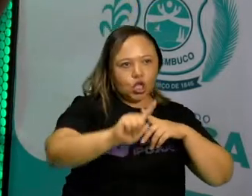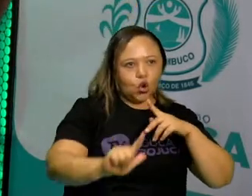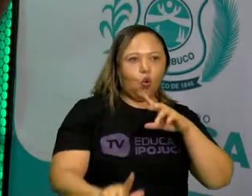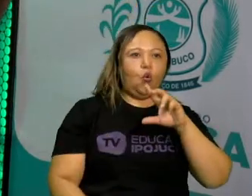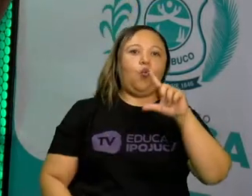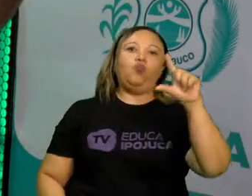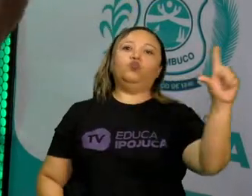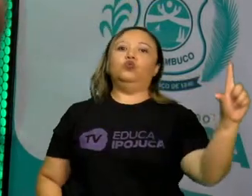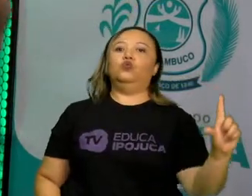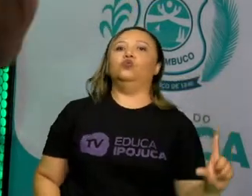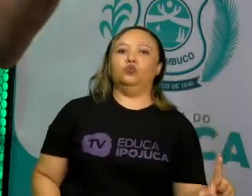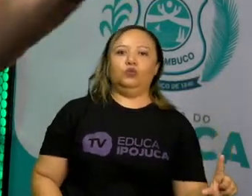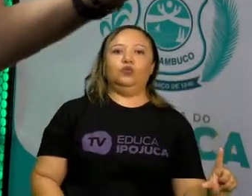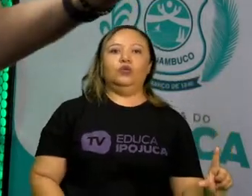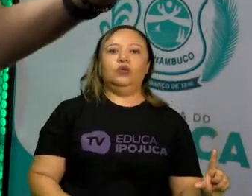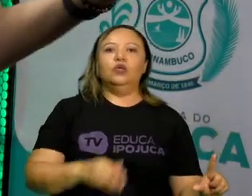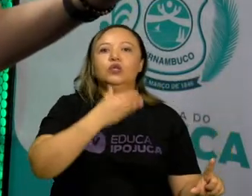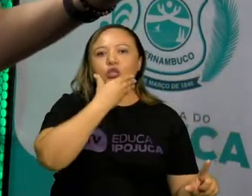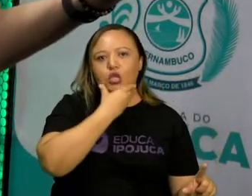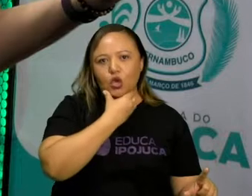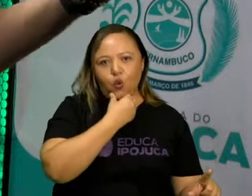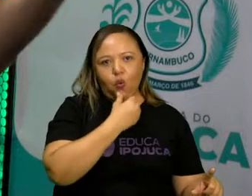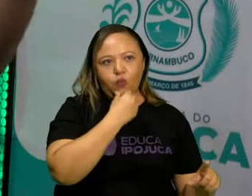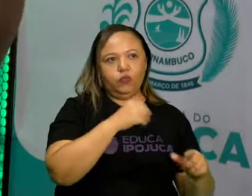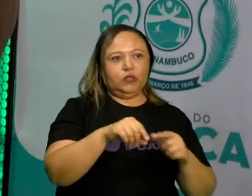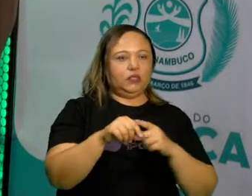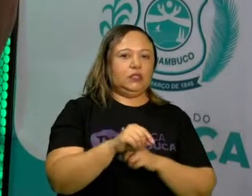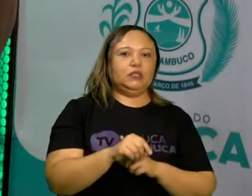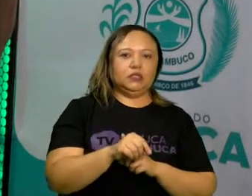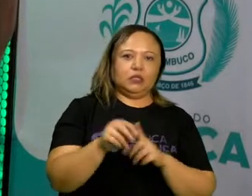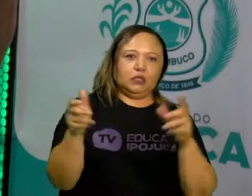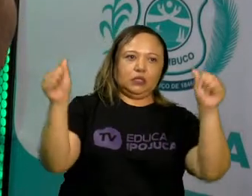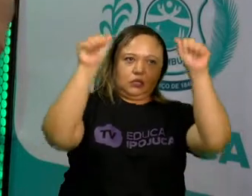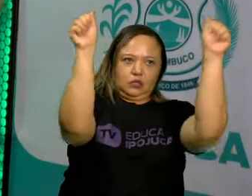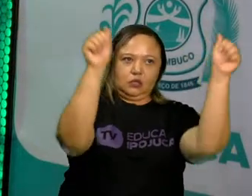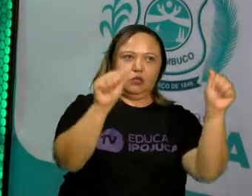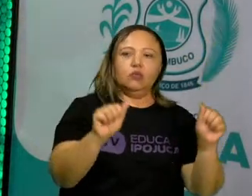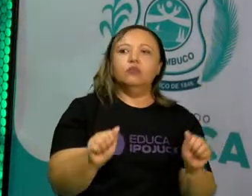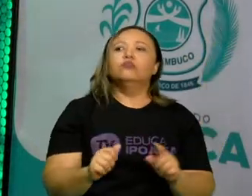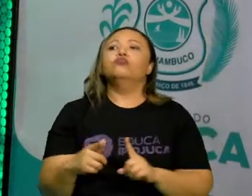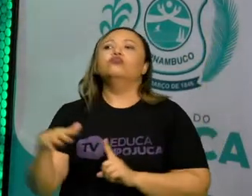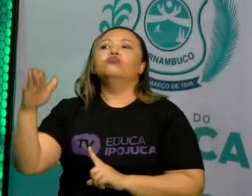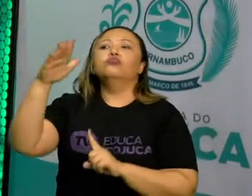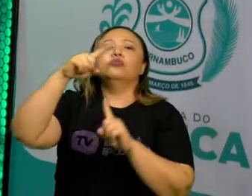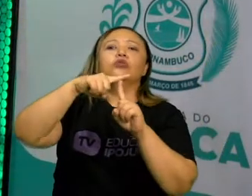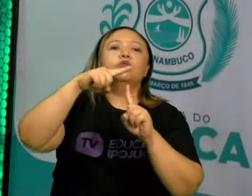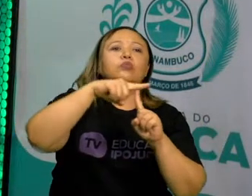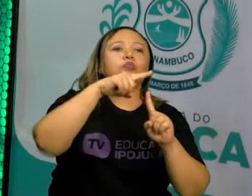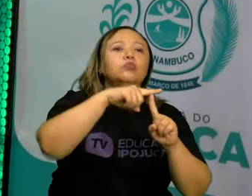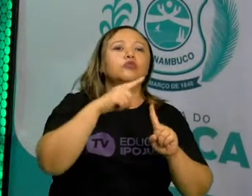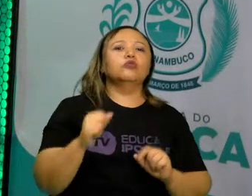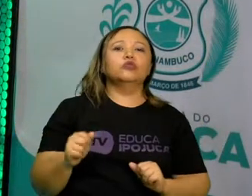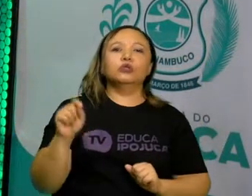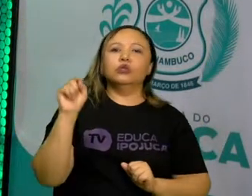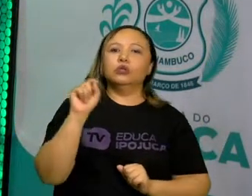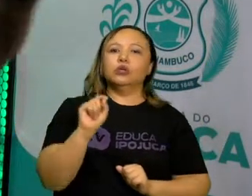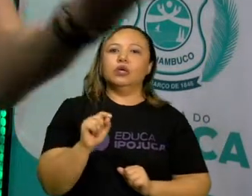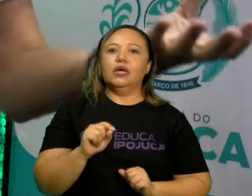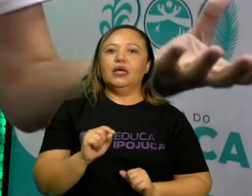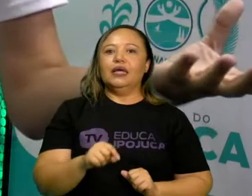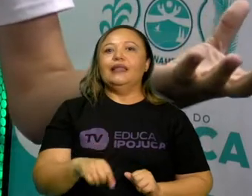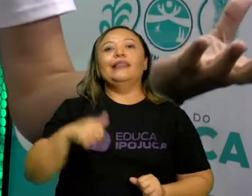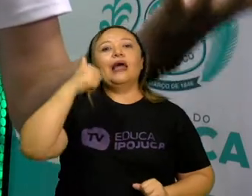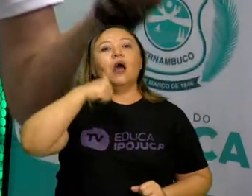holandês barroco. E são estilos bem diferentes. O estilo, sei lá, da Lady